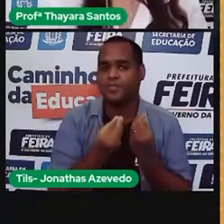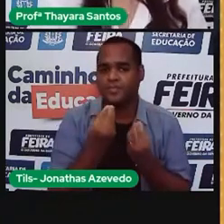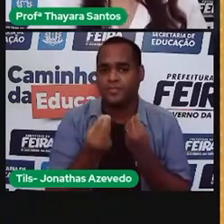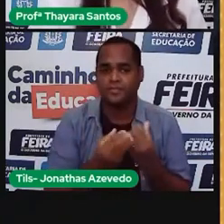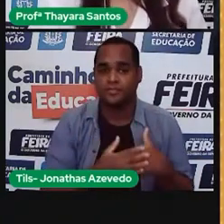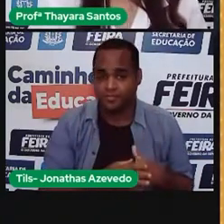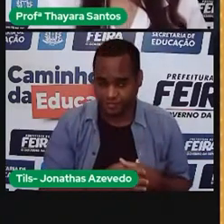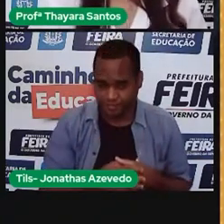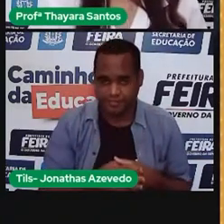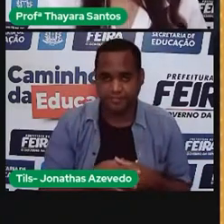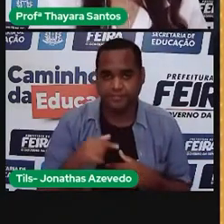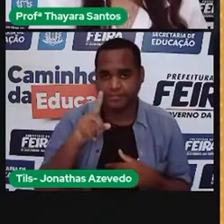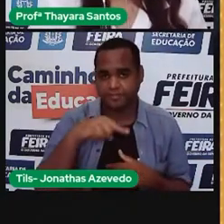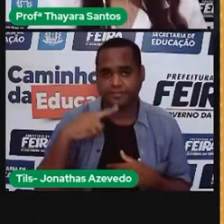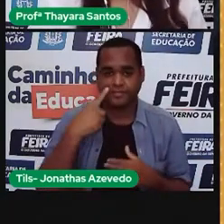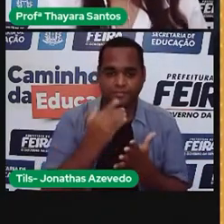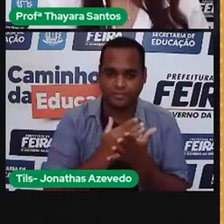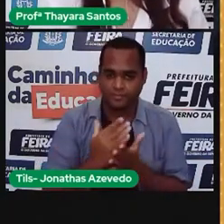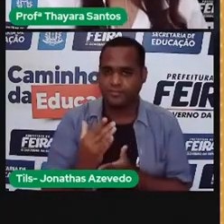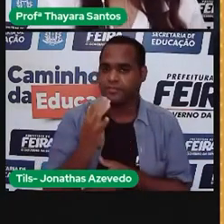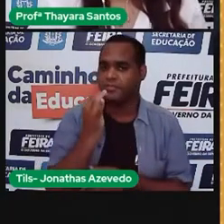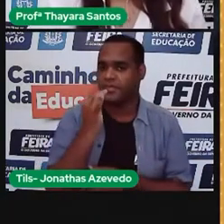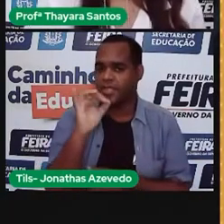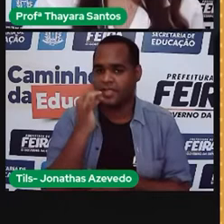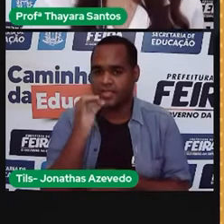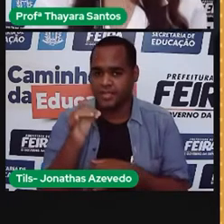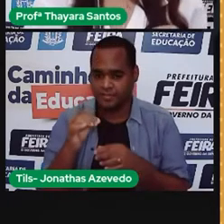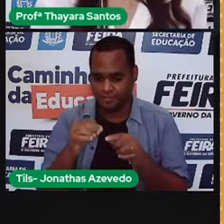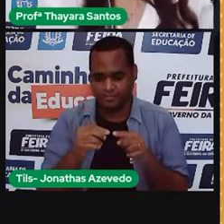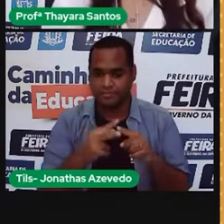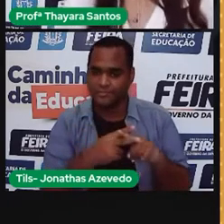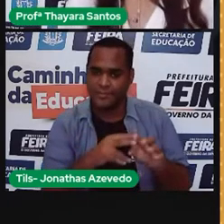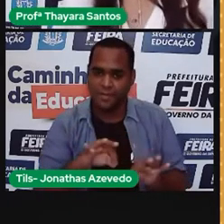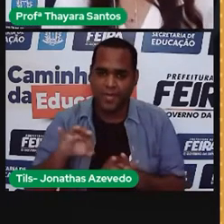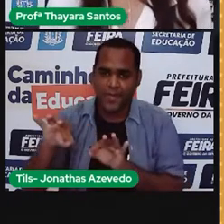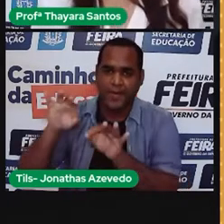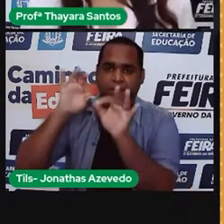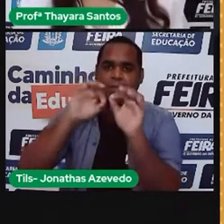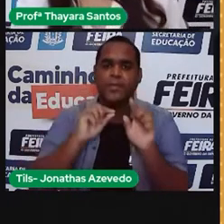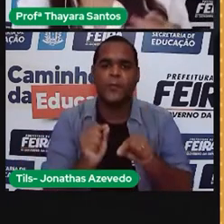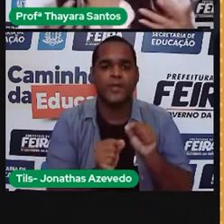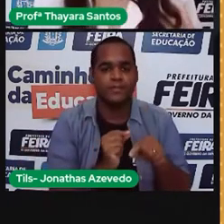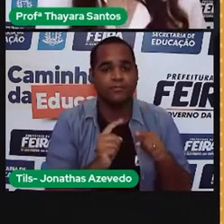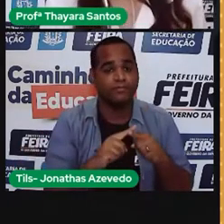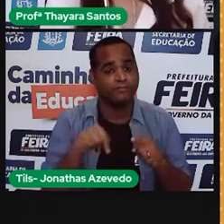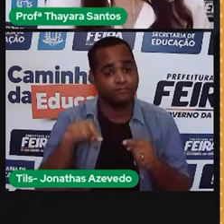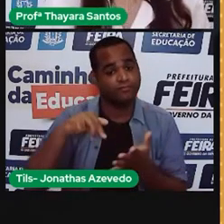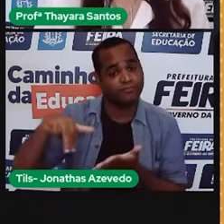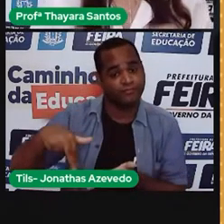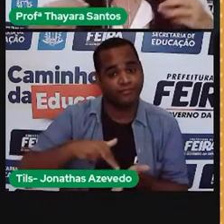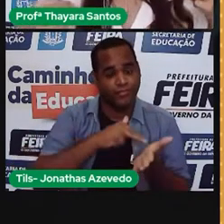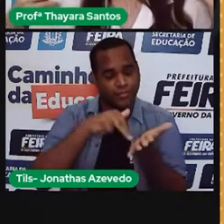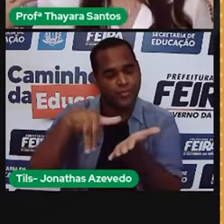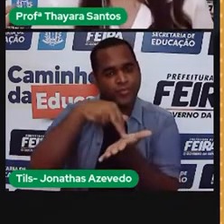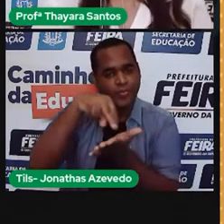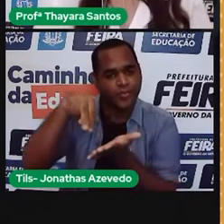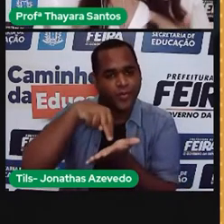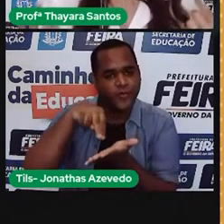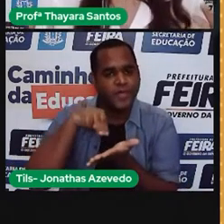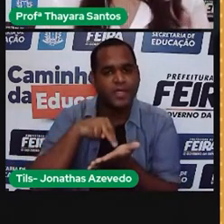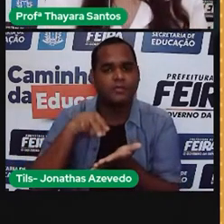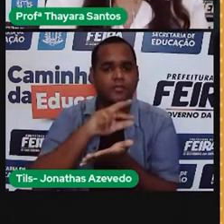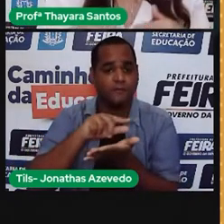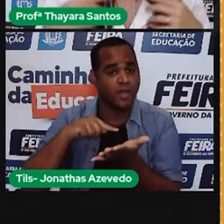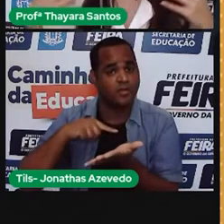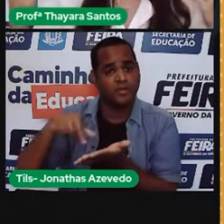vamos começar com a energia mecânica. A energia mecânica, ela está diretamente relacionada com o movimento. Então tudo que gera,